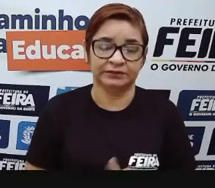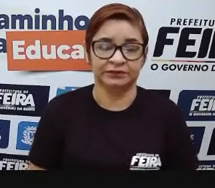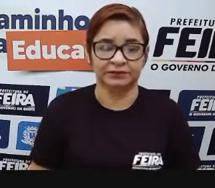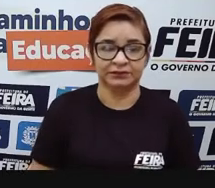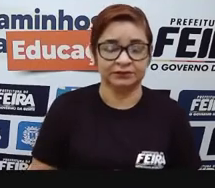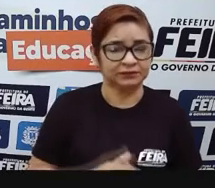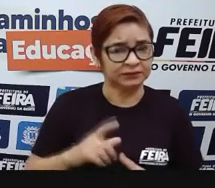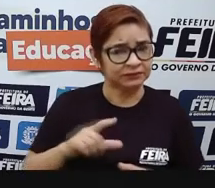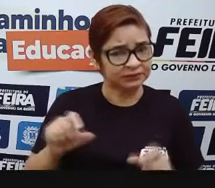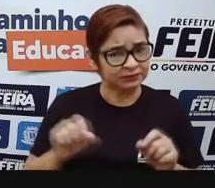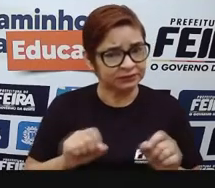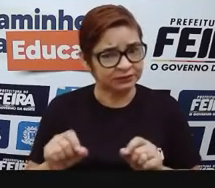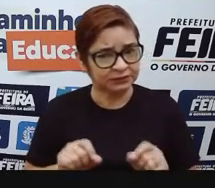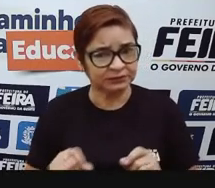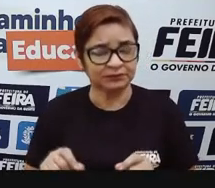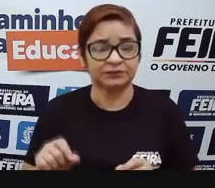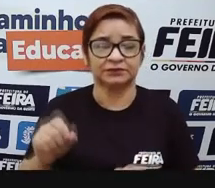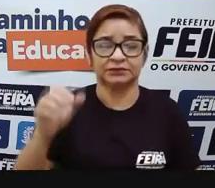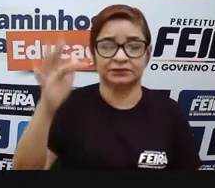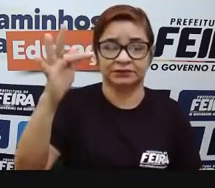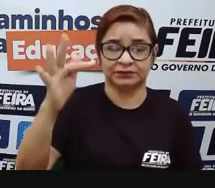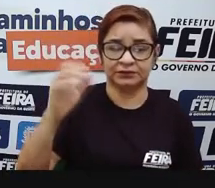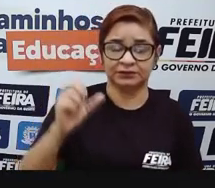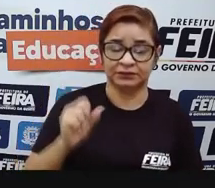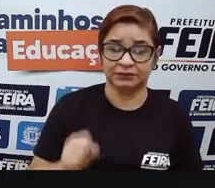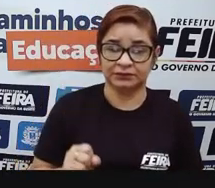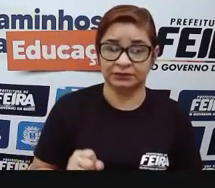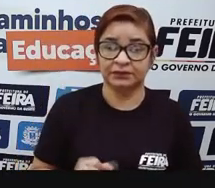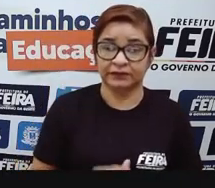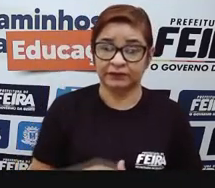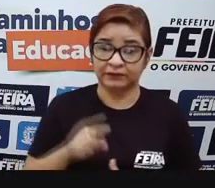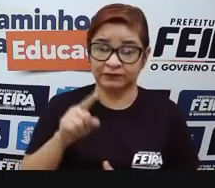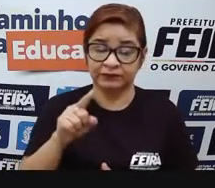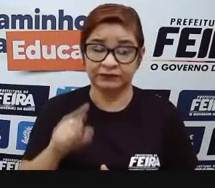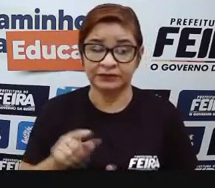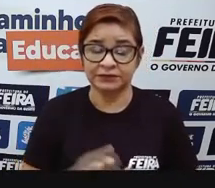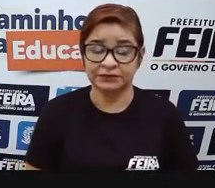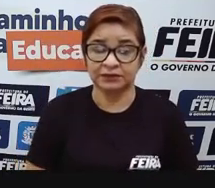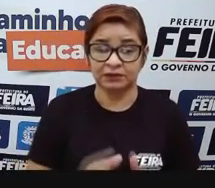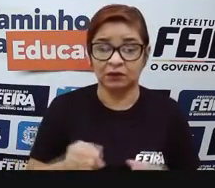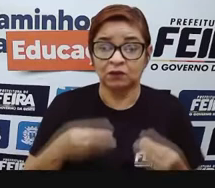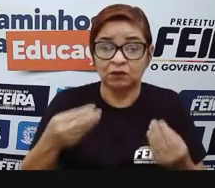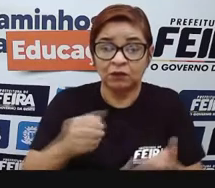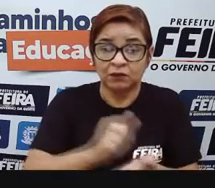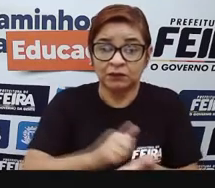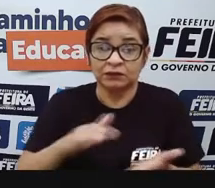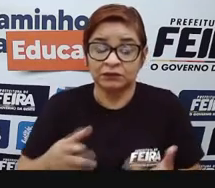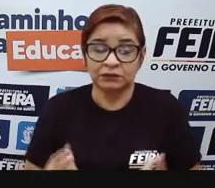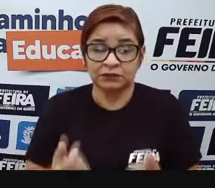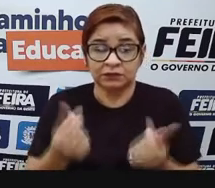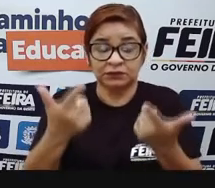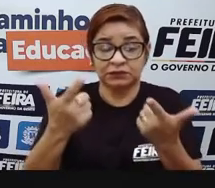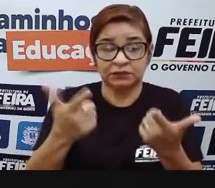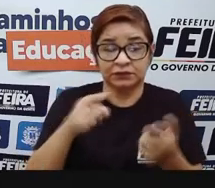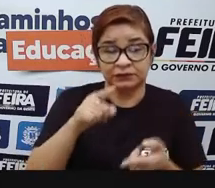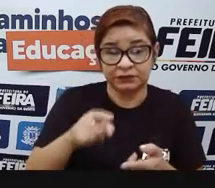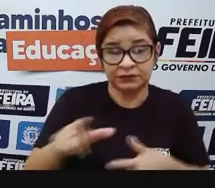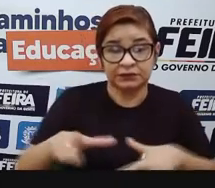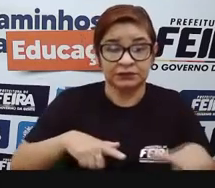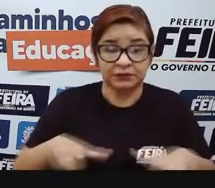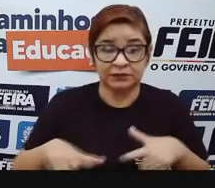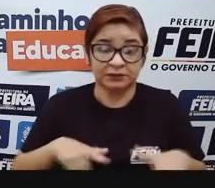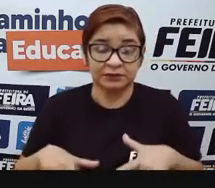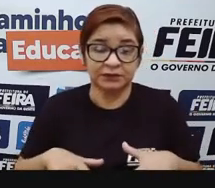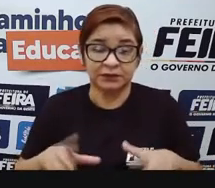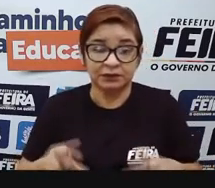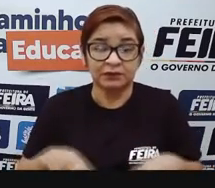nosso município, em Feira de Santana. Você faz parte de que atividade econômica do seu município? Qual